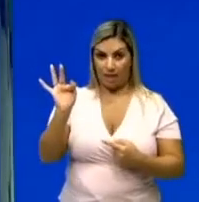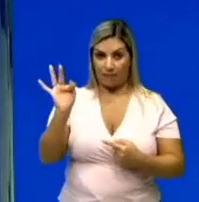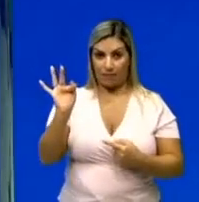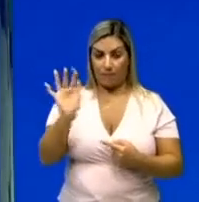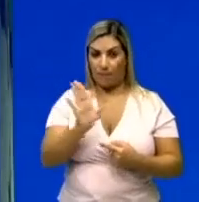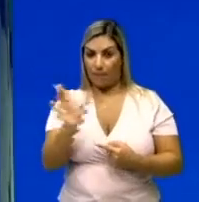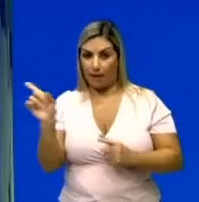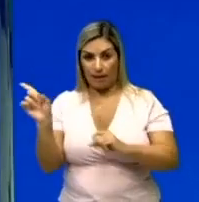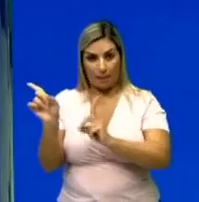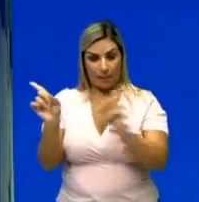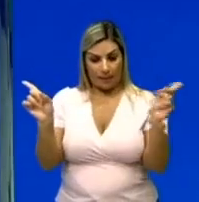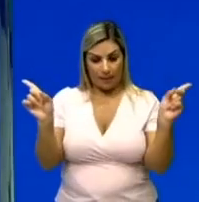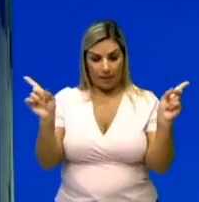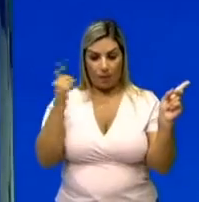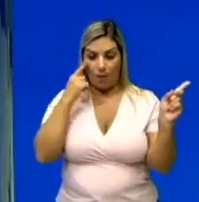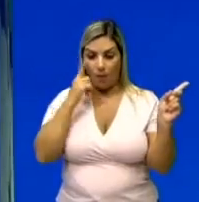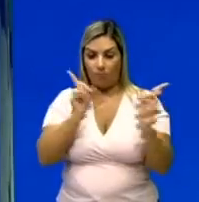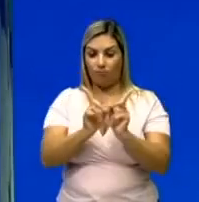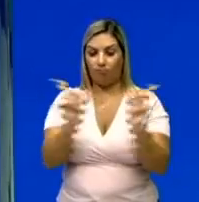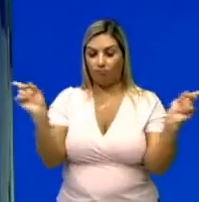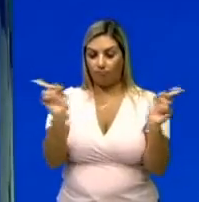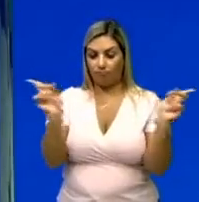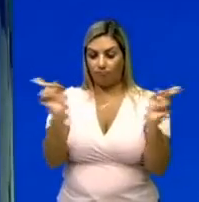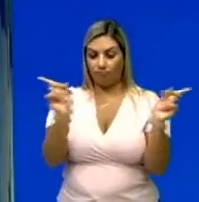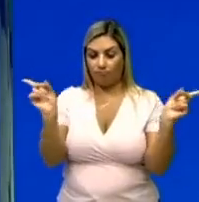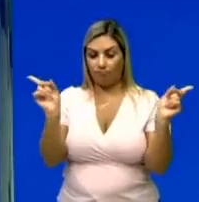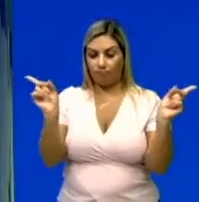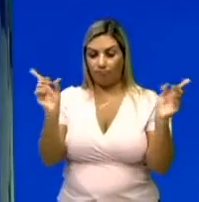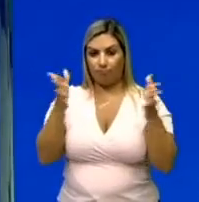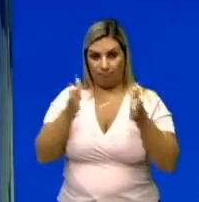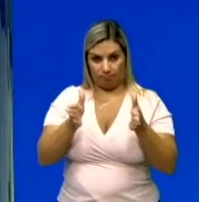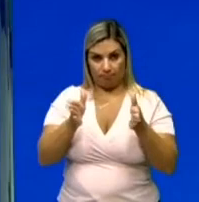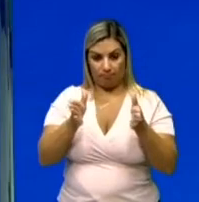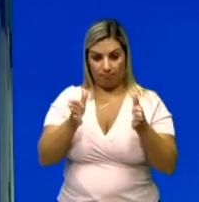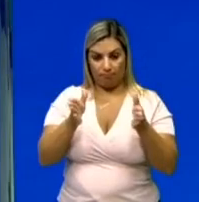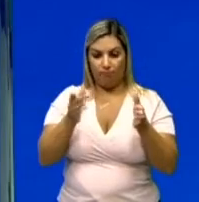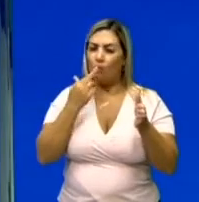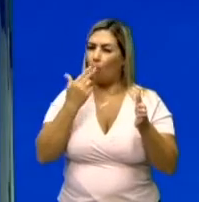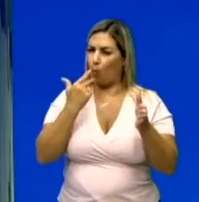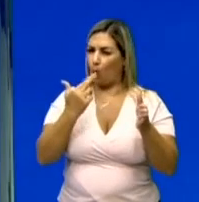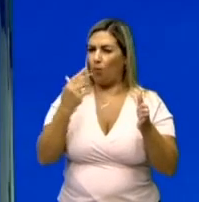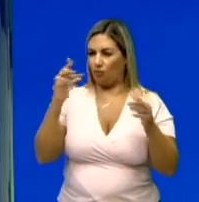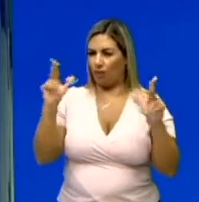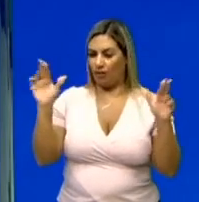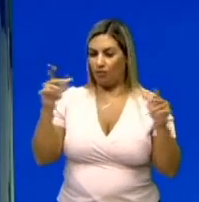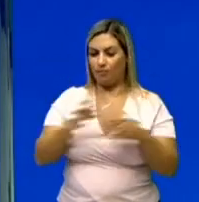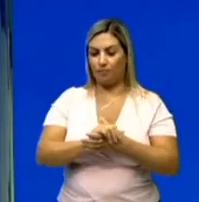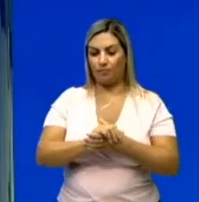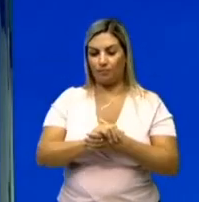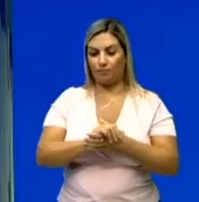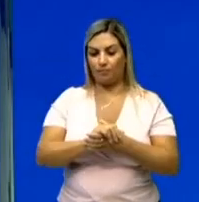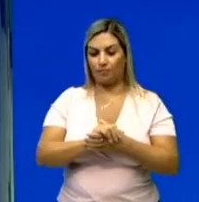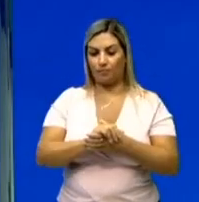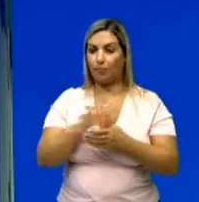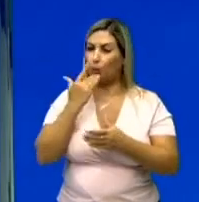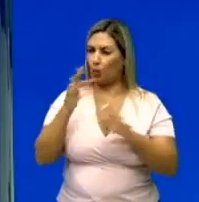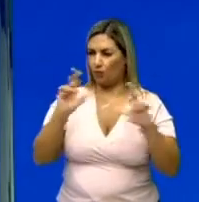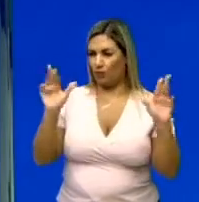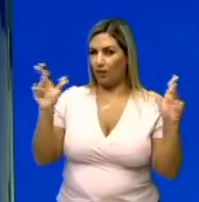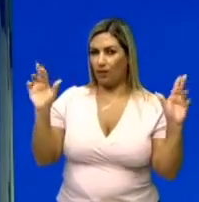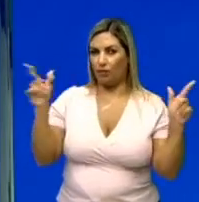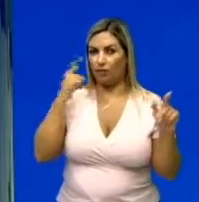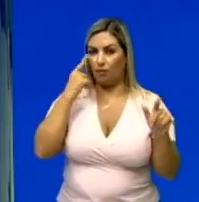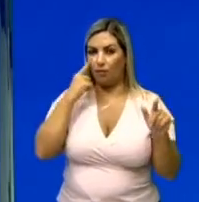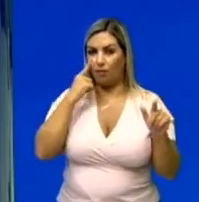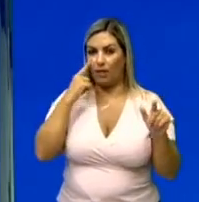agindo para cá, para deslocar esse corpo. Logo, ela vai deslocar esse corpo. Vamos colocar uma outra cor? Vamos colocar uma outra cor aqui, olha.